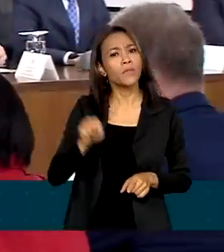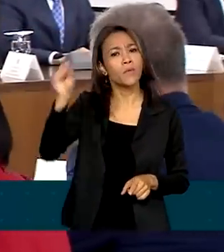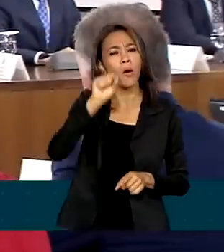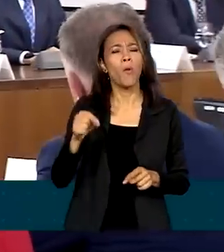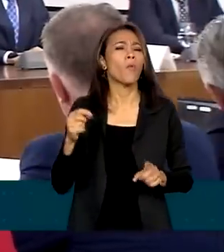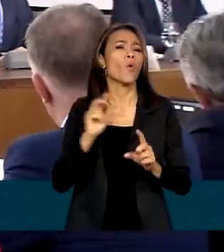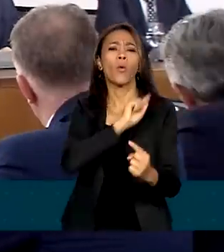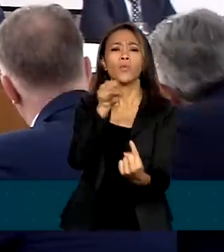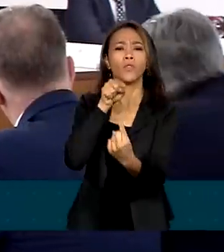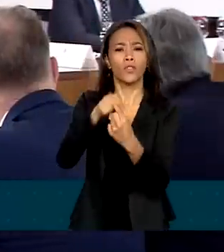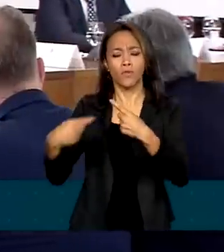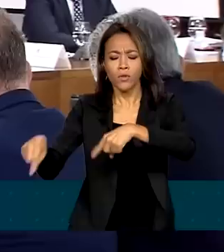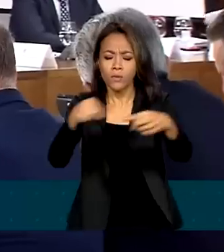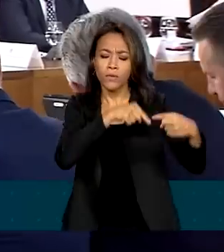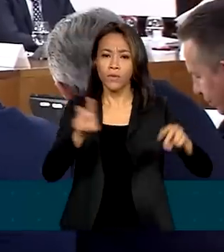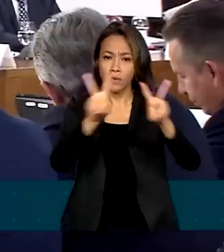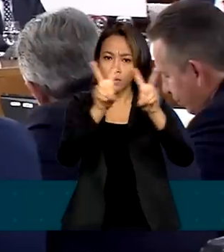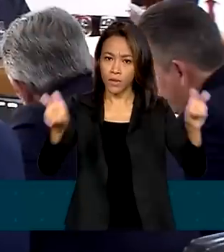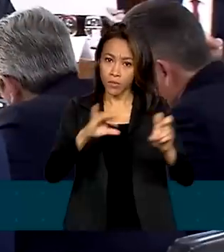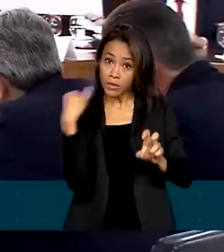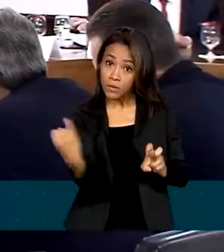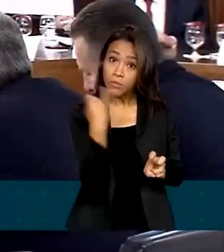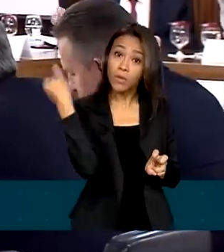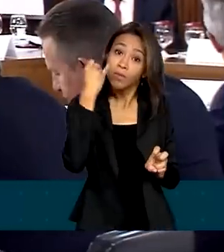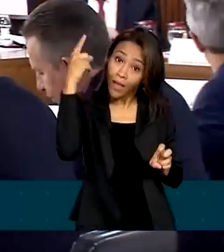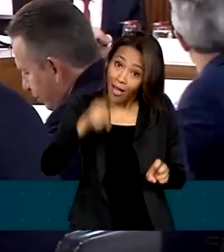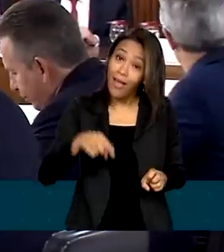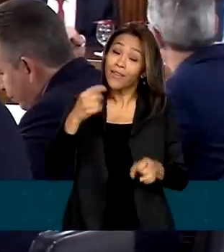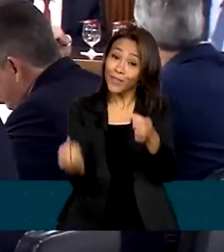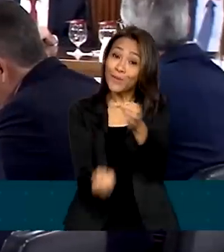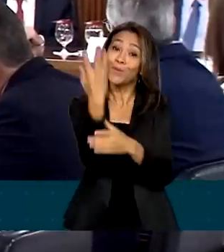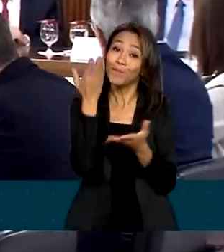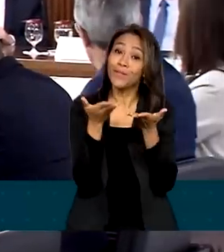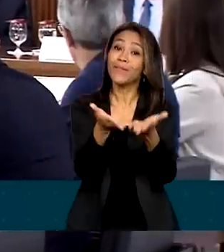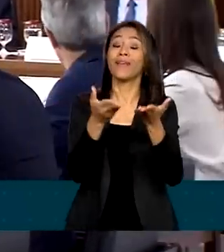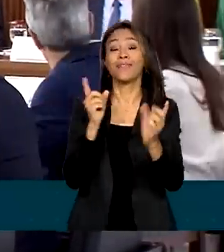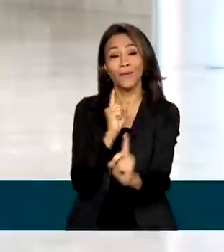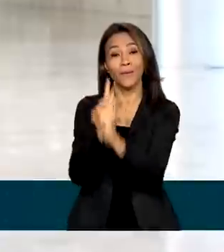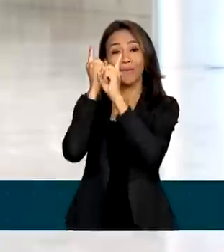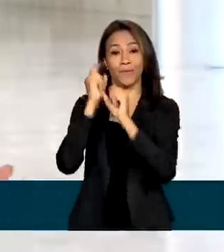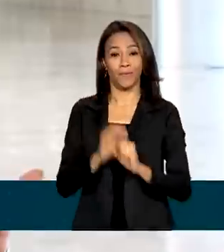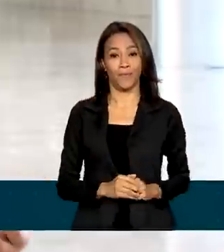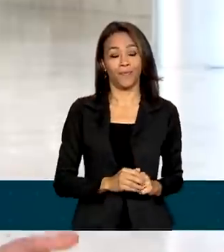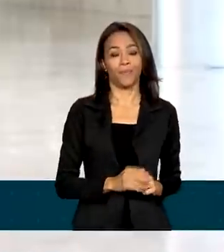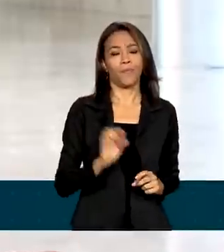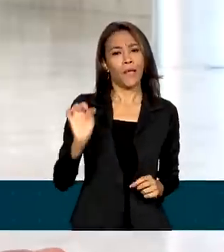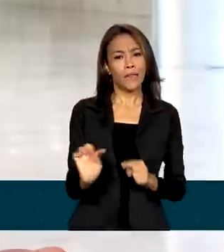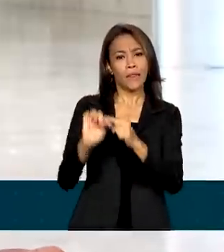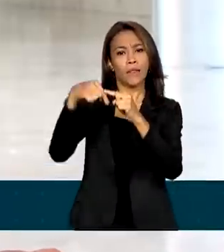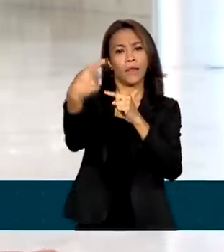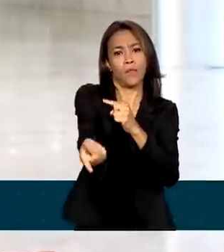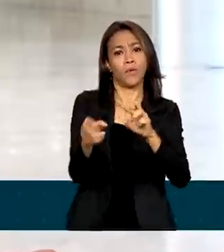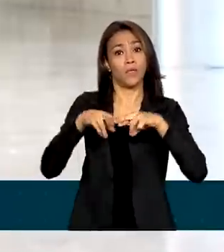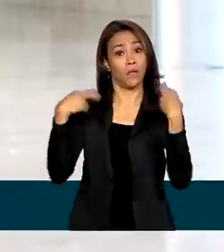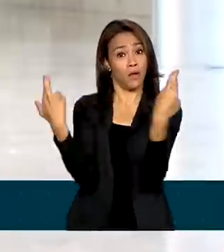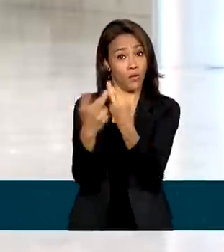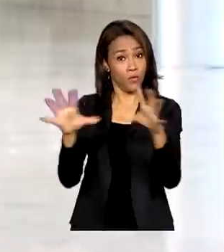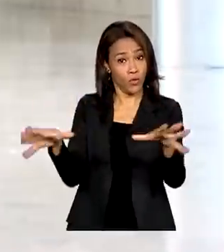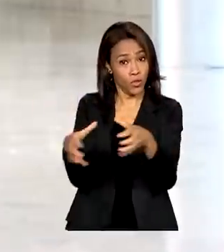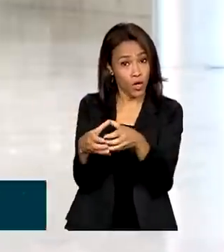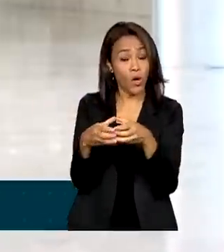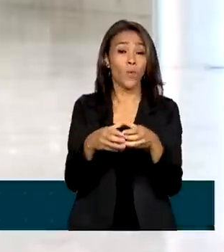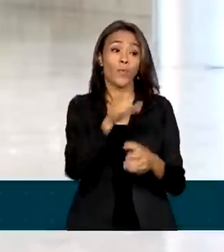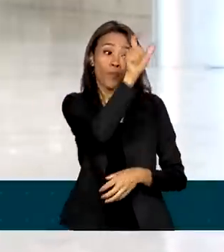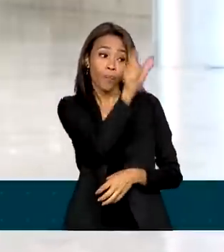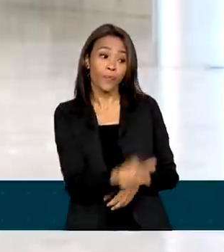considerados prioritários, foi outra iniciativa que surgiu durante o encontro. Depois da reunião, Padilha anunciou um